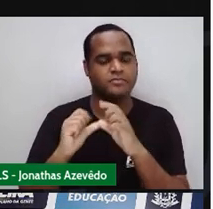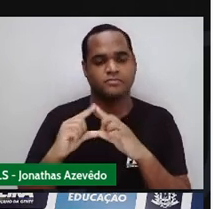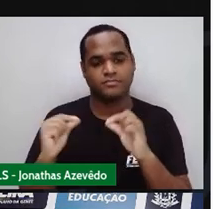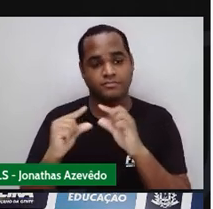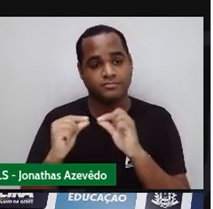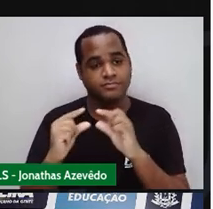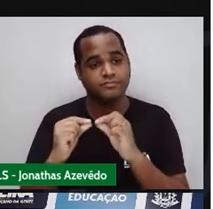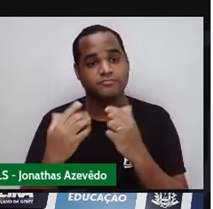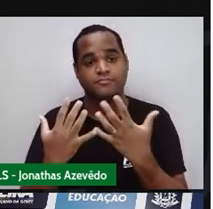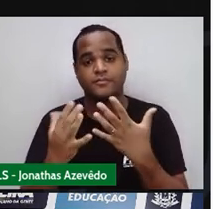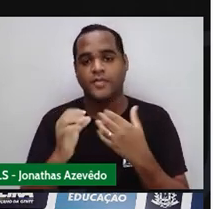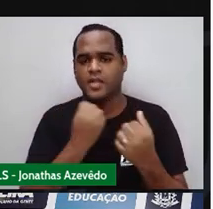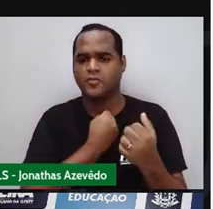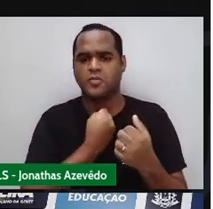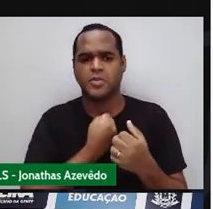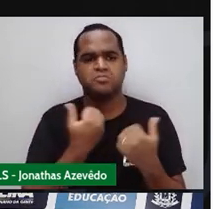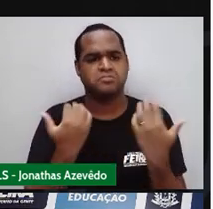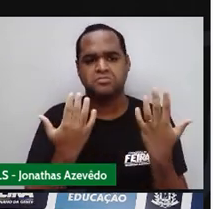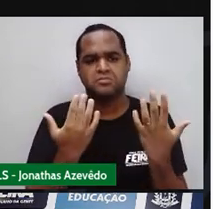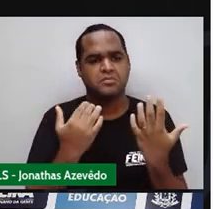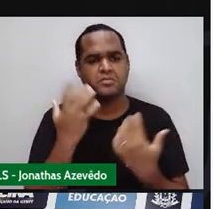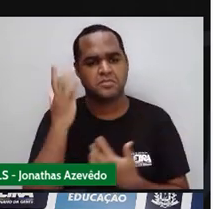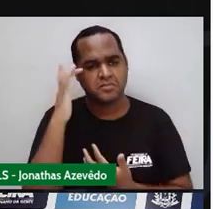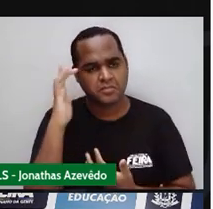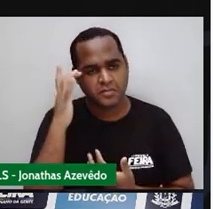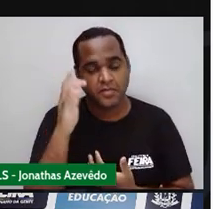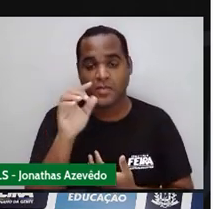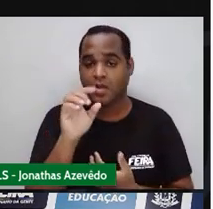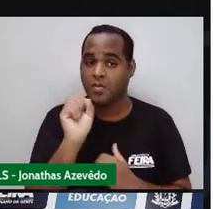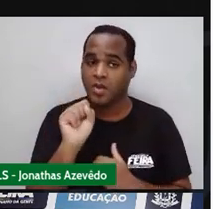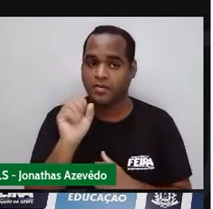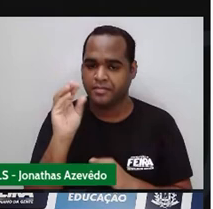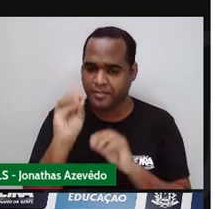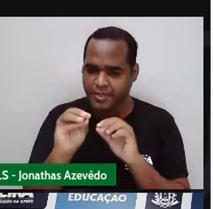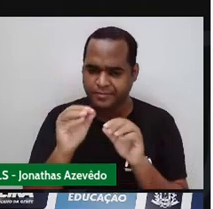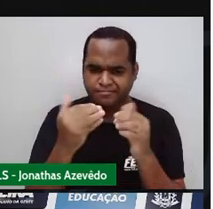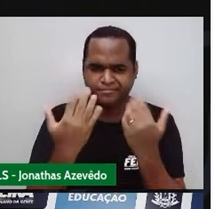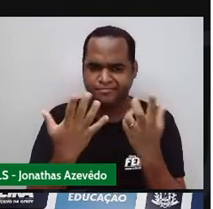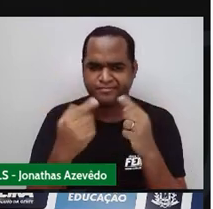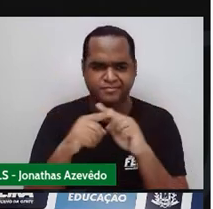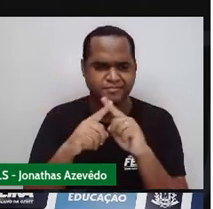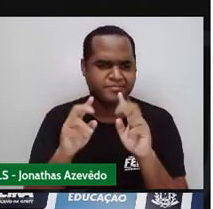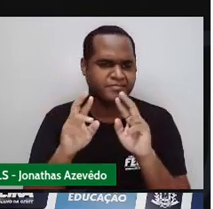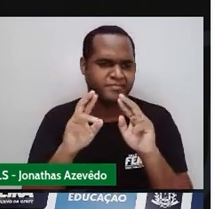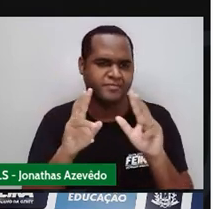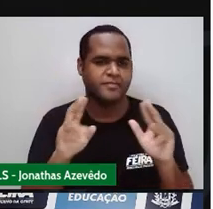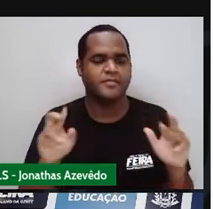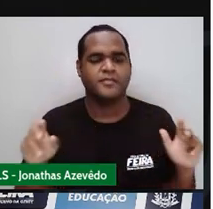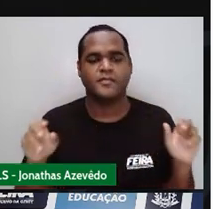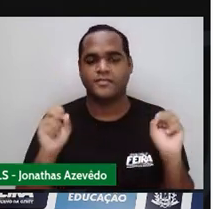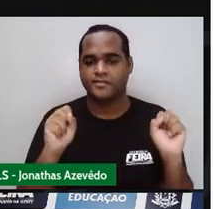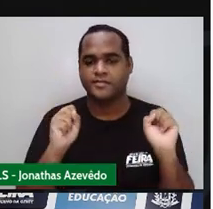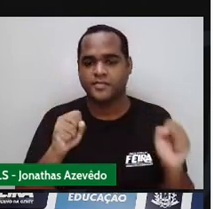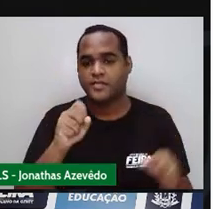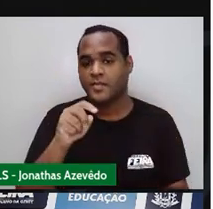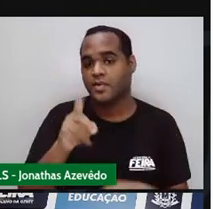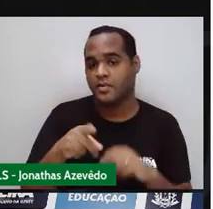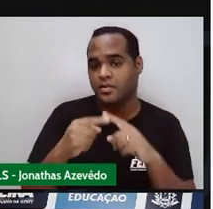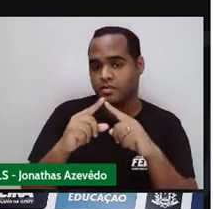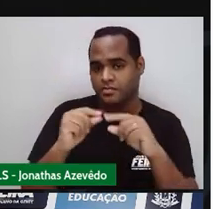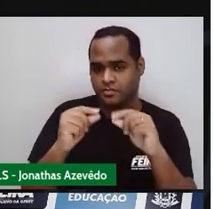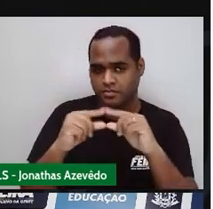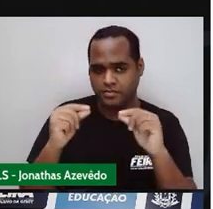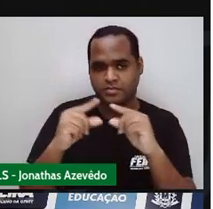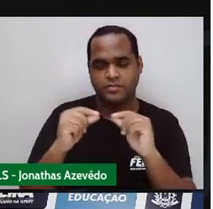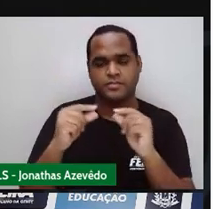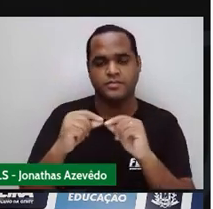Eu não sei quem é o número Então eu vou usar um símbolo Pra representar esse número Eu usei uma estrelinha Então digamos que o número do meio Eu